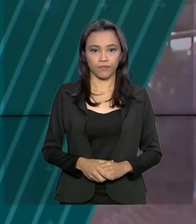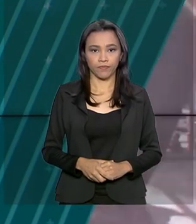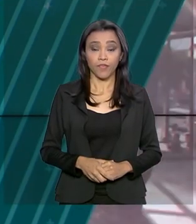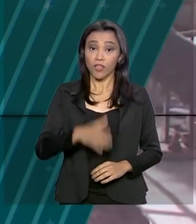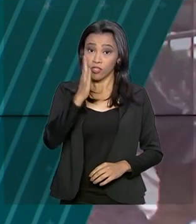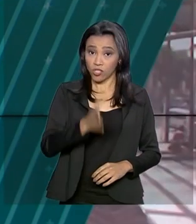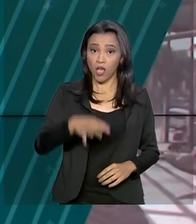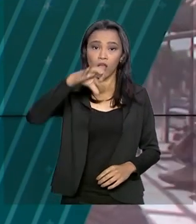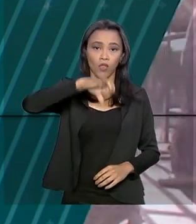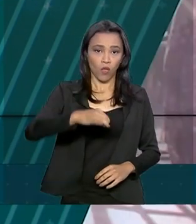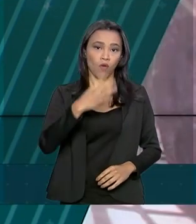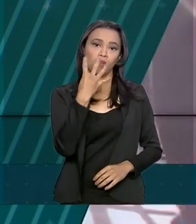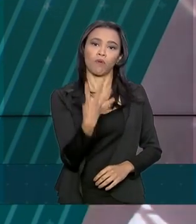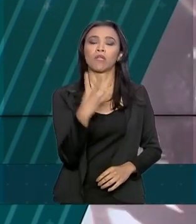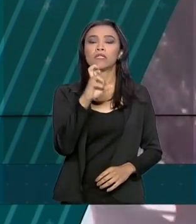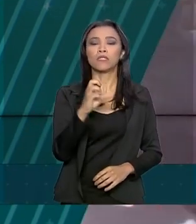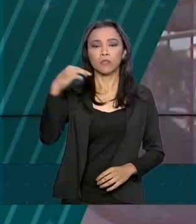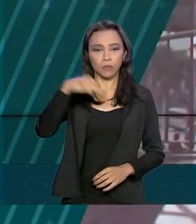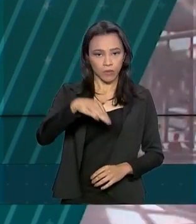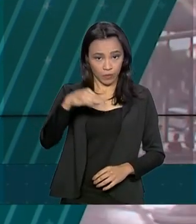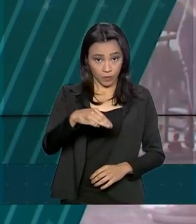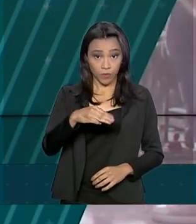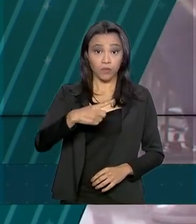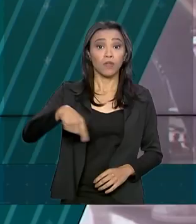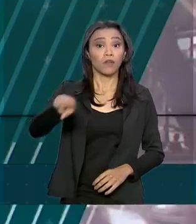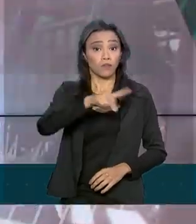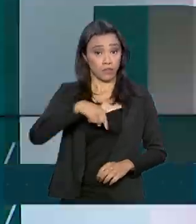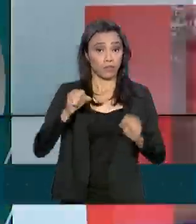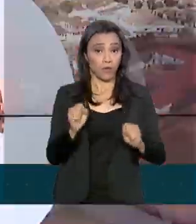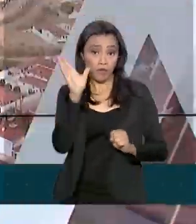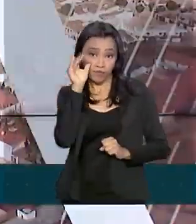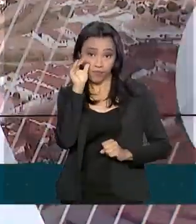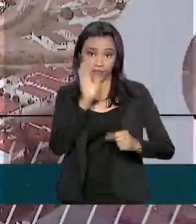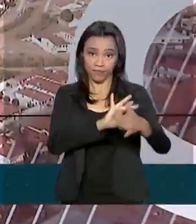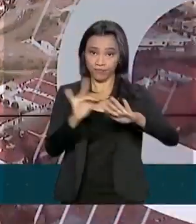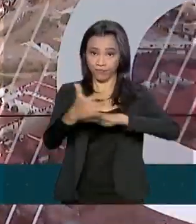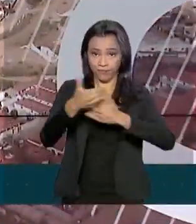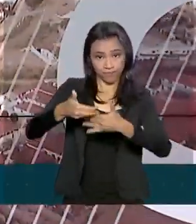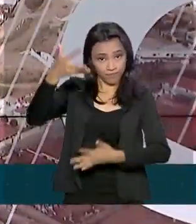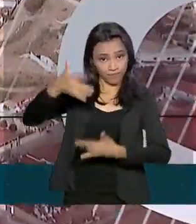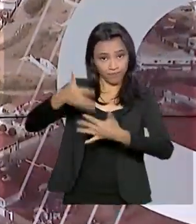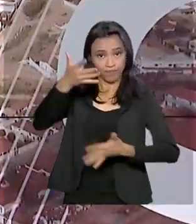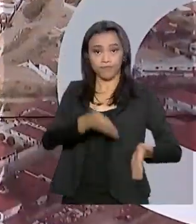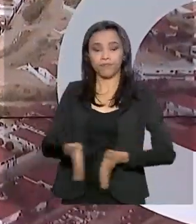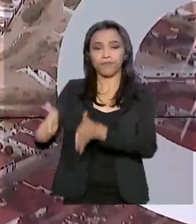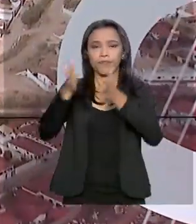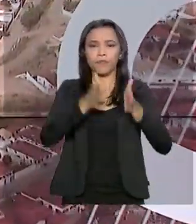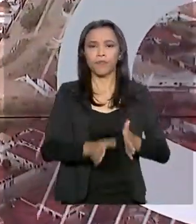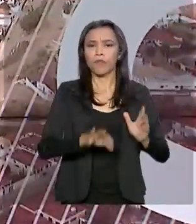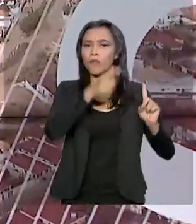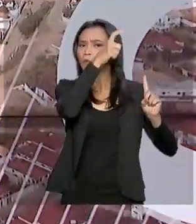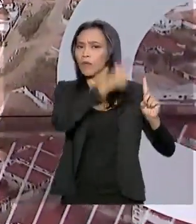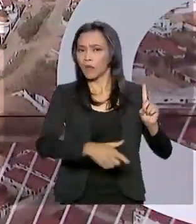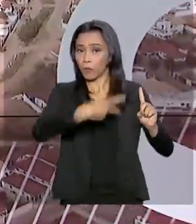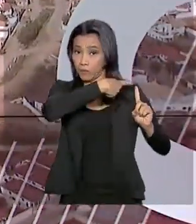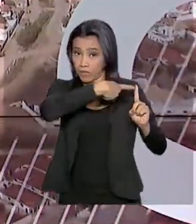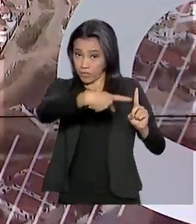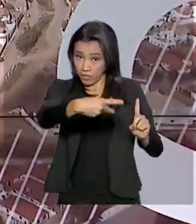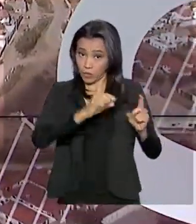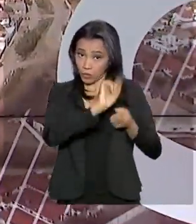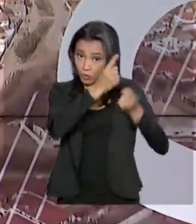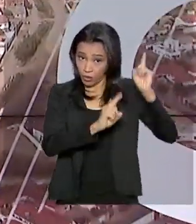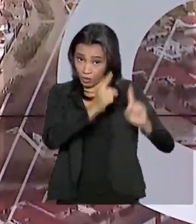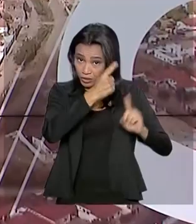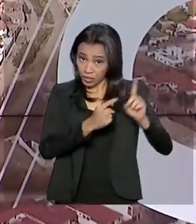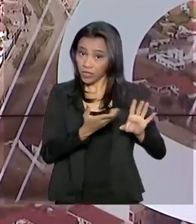São 9 horas e 45 minutos, estamos ao vivo também pelas redes sociais. O presidente do Chile, que está retornando da